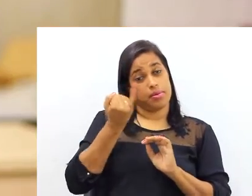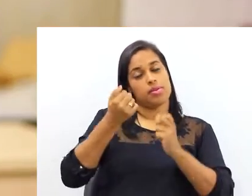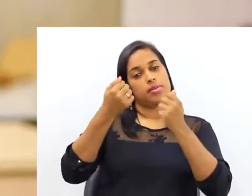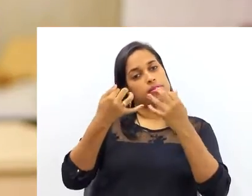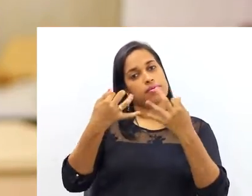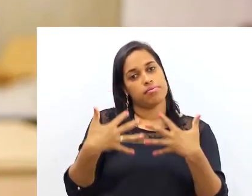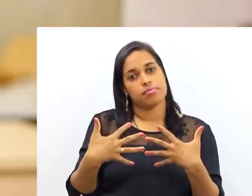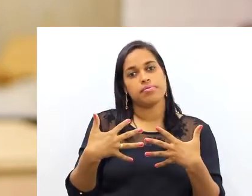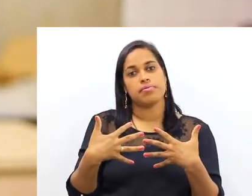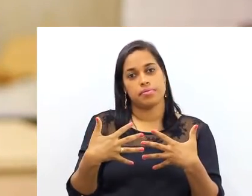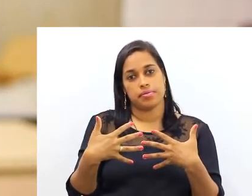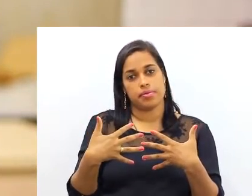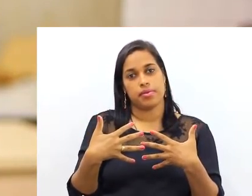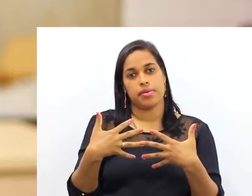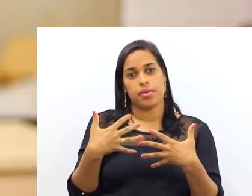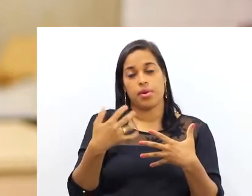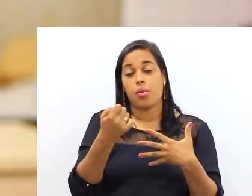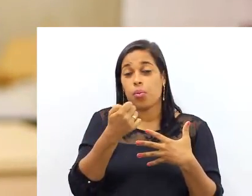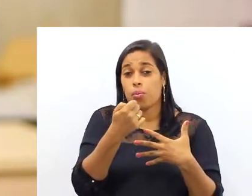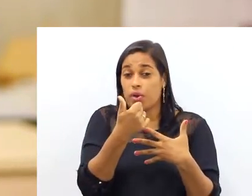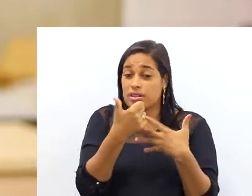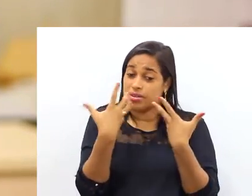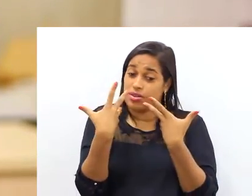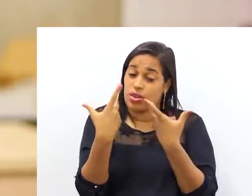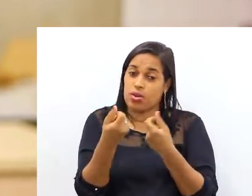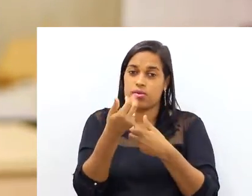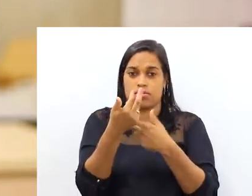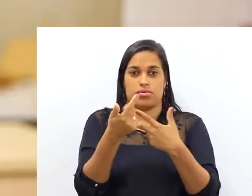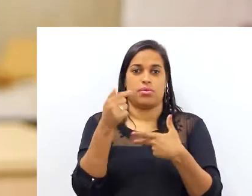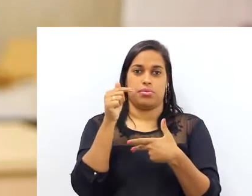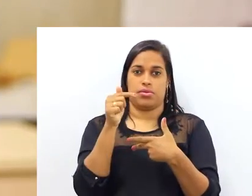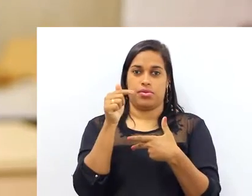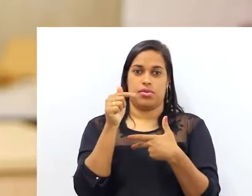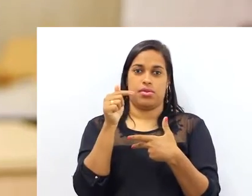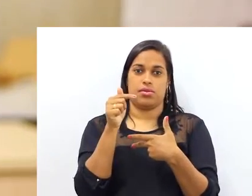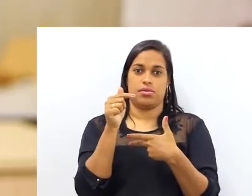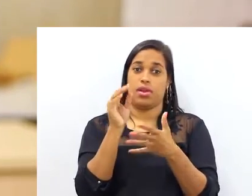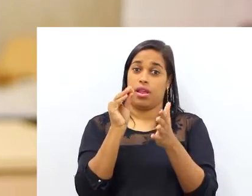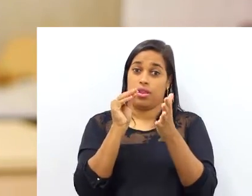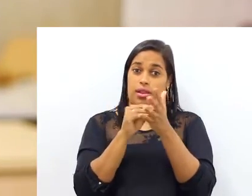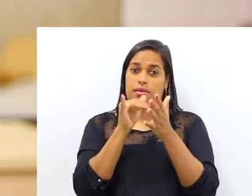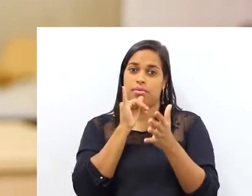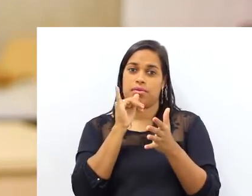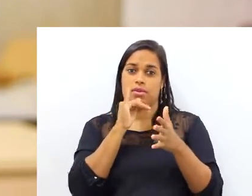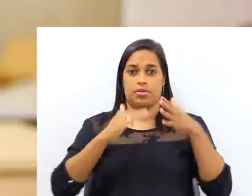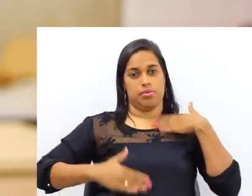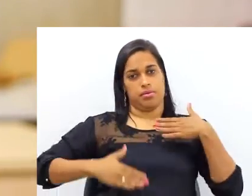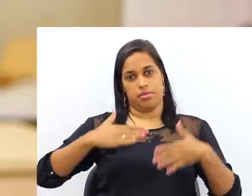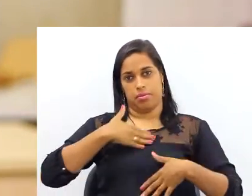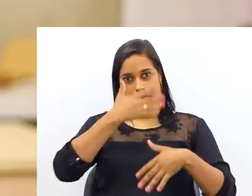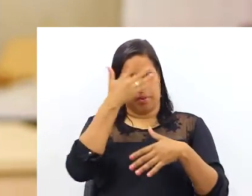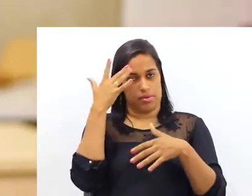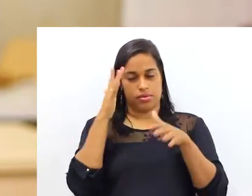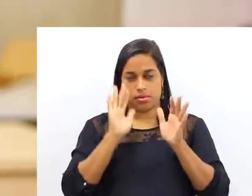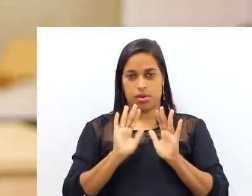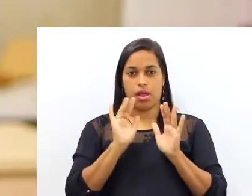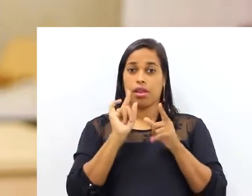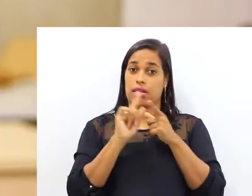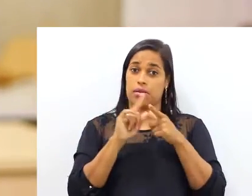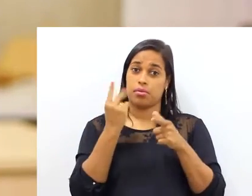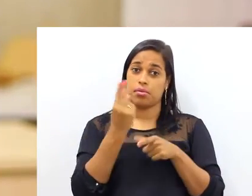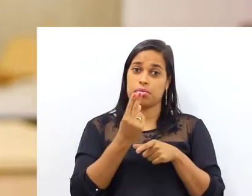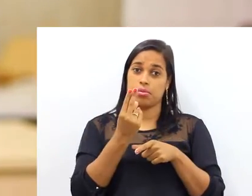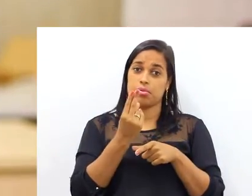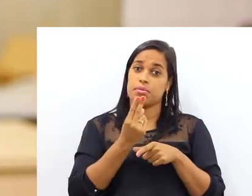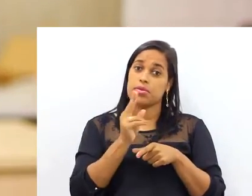aliás, uma coisa importante de ser dita. Quase todos os objetos que vocês vão inserir aqui, até o corpo humano, por exemplo,